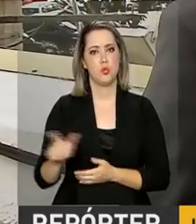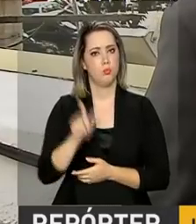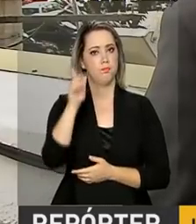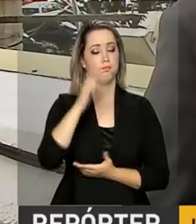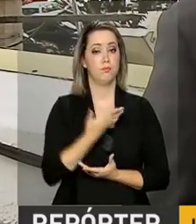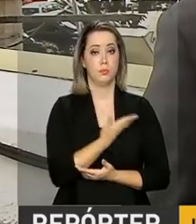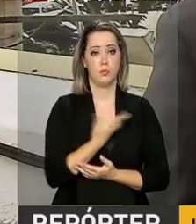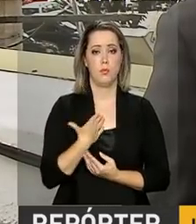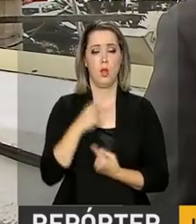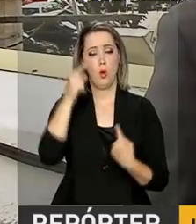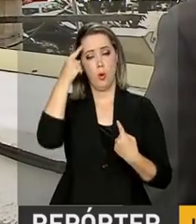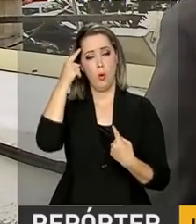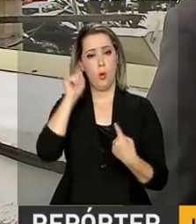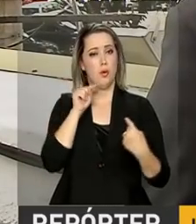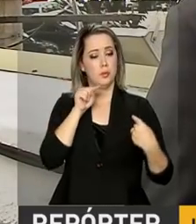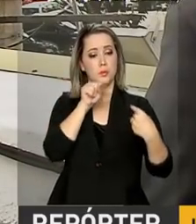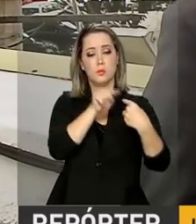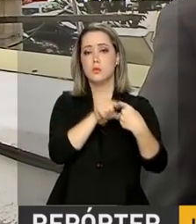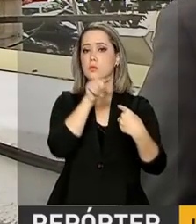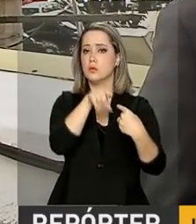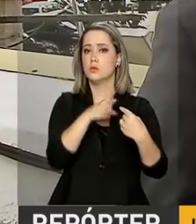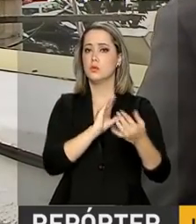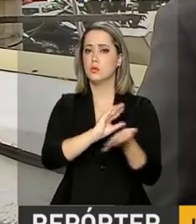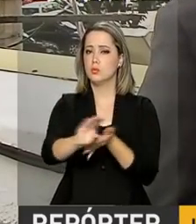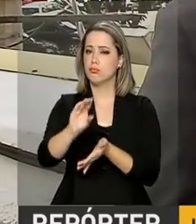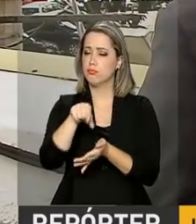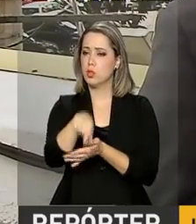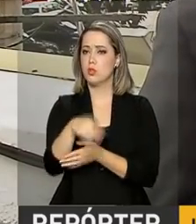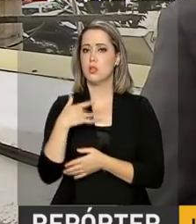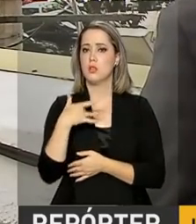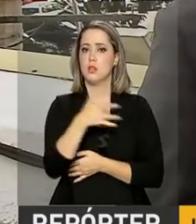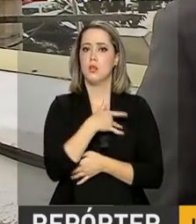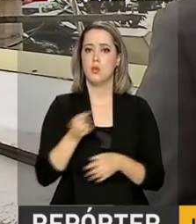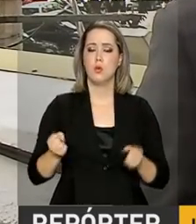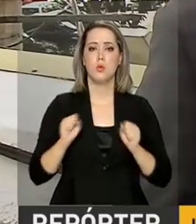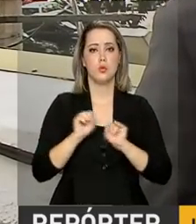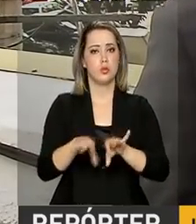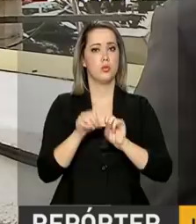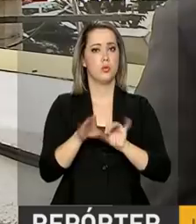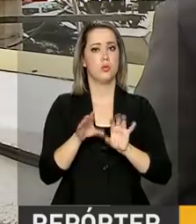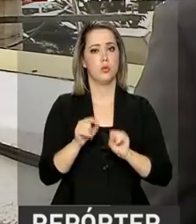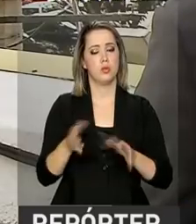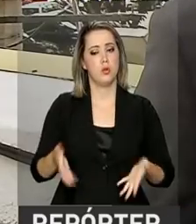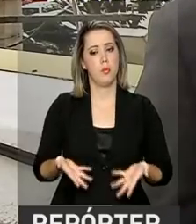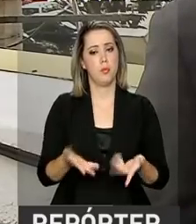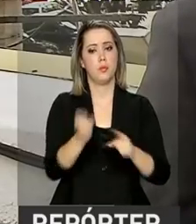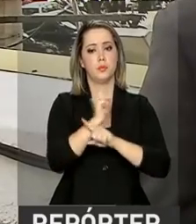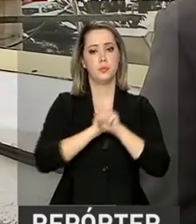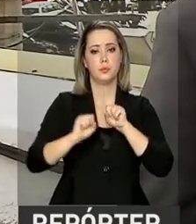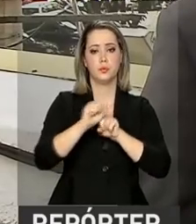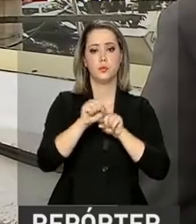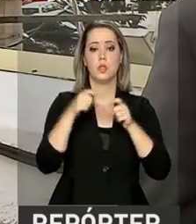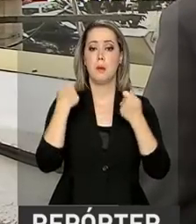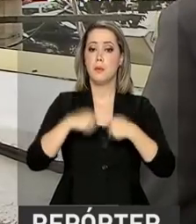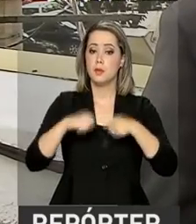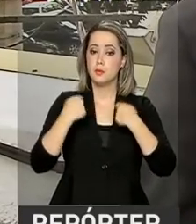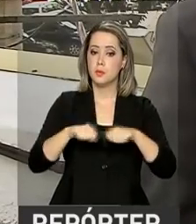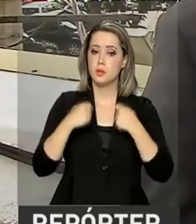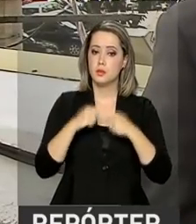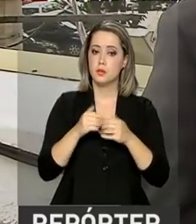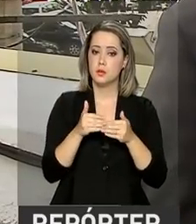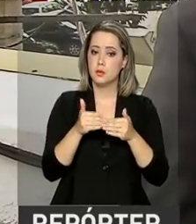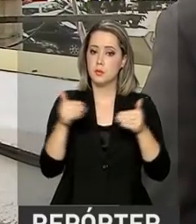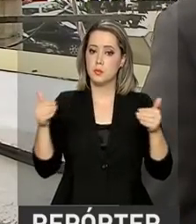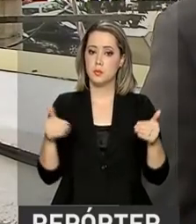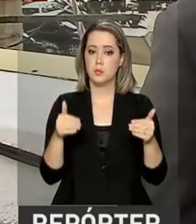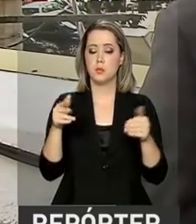direcionar mais recursos públicos para áreas como saúde, educação e promoção social, mas com a necessidade de melhorar e ampliar a